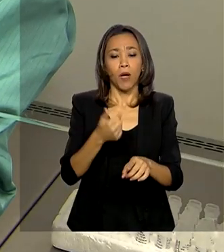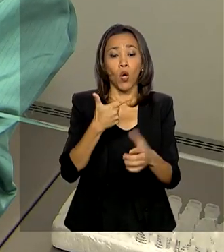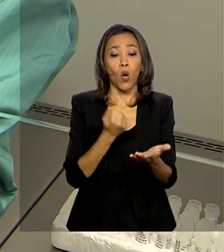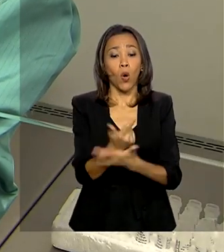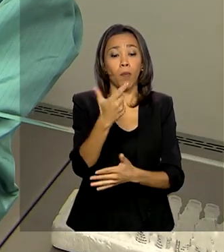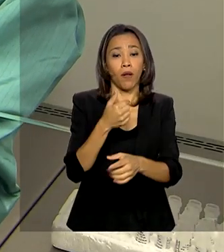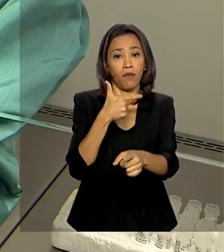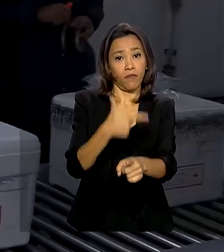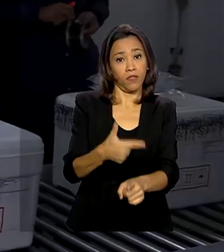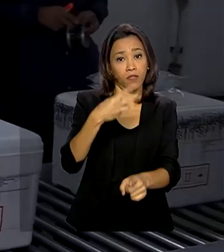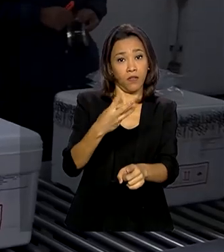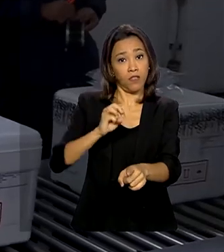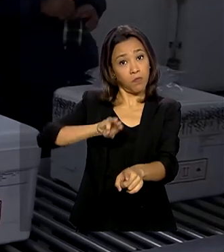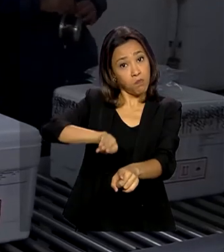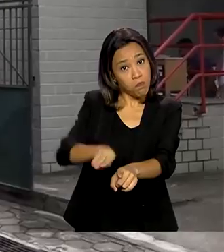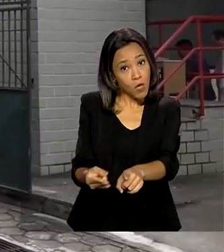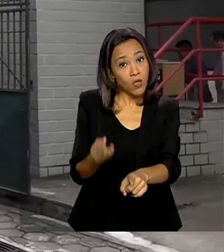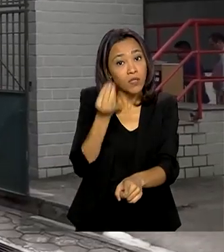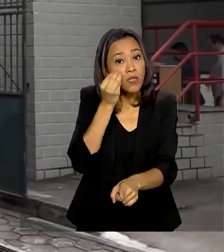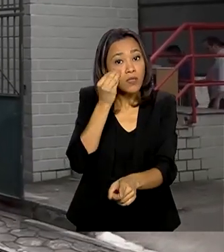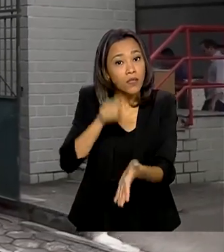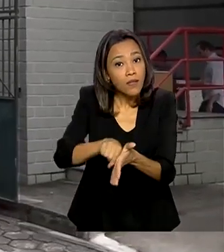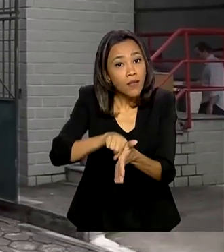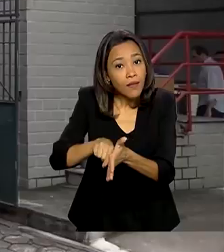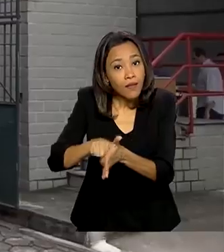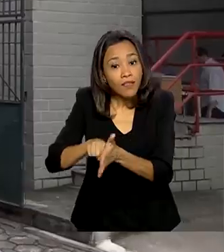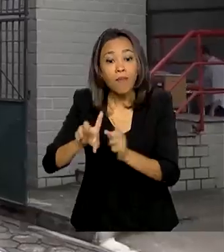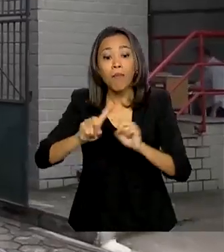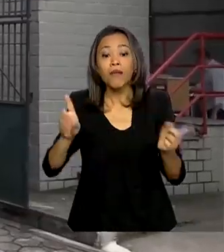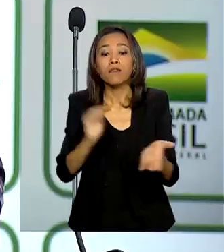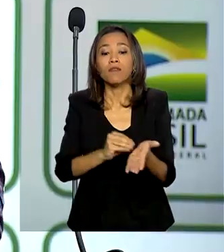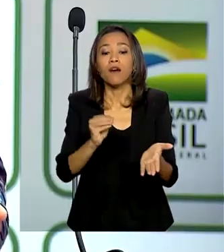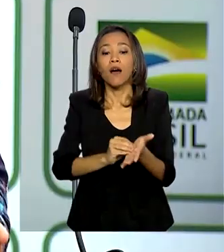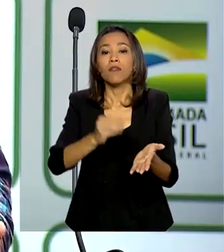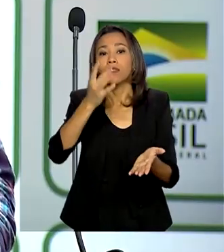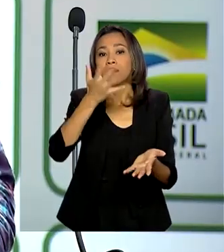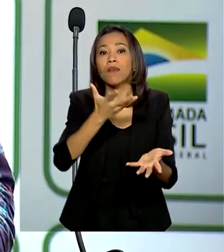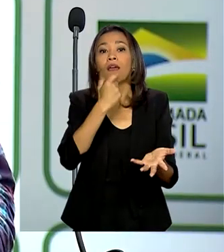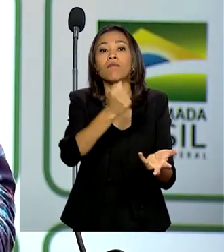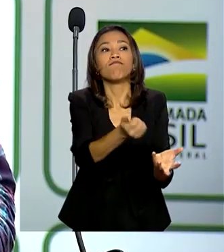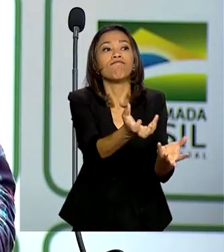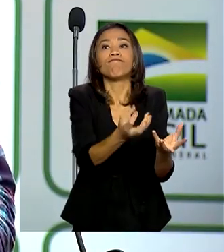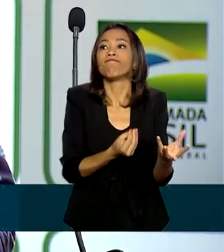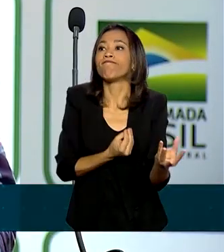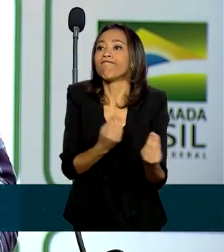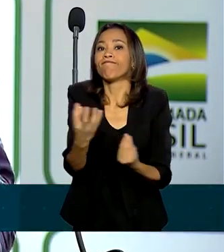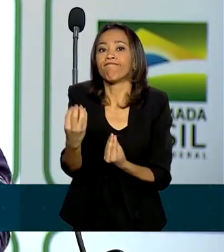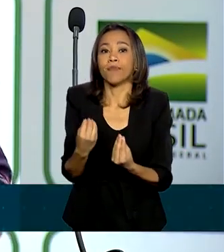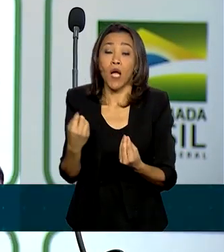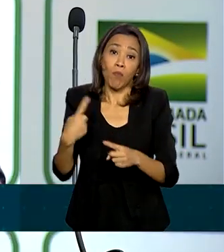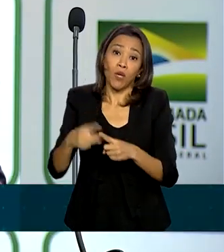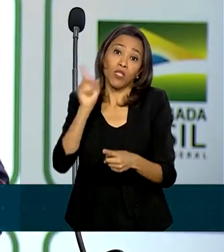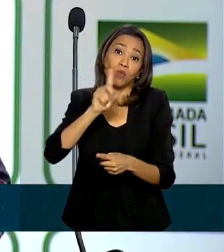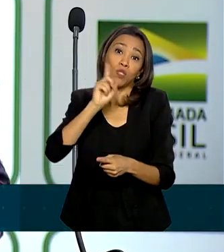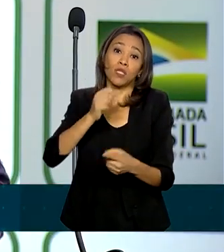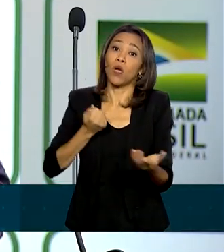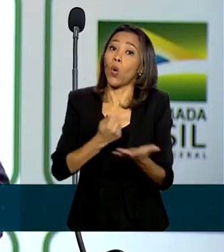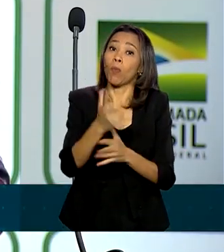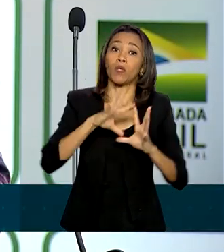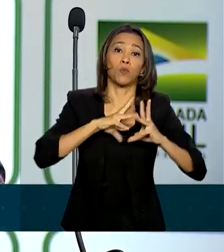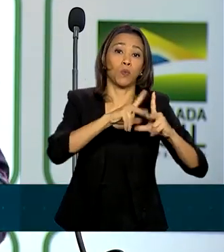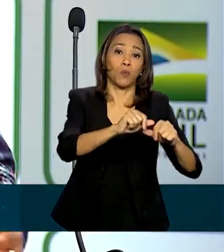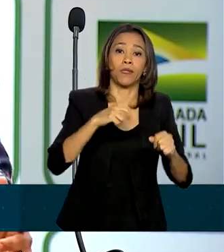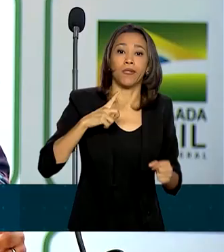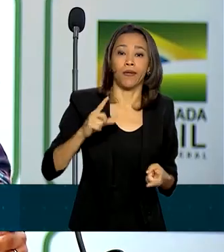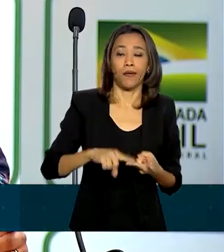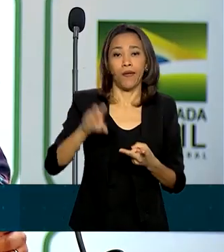testes para a Covid-19, mas falta fornecedor. Estados Unidos está comprando tudo o que tem, Europa está comprando tudo o que